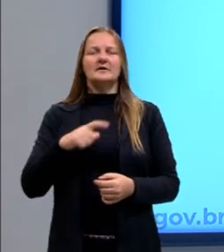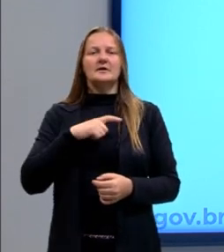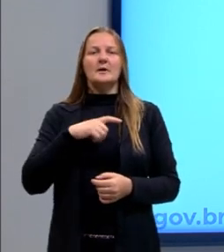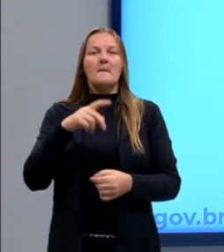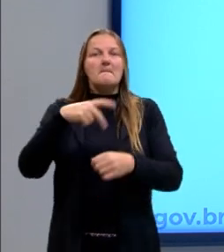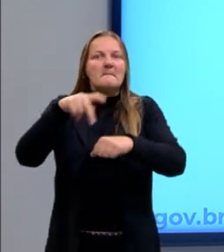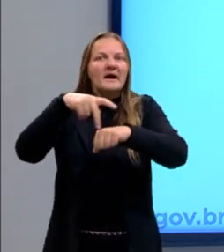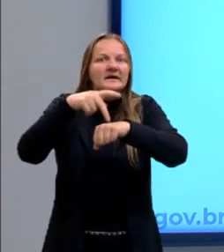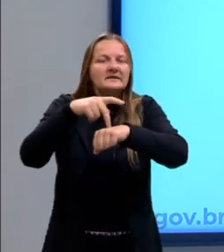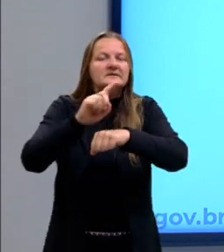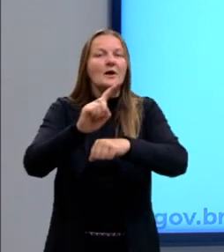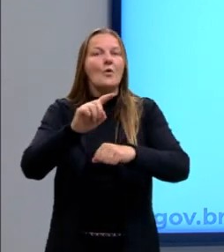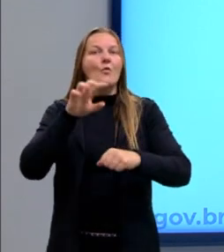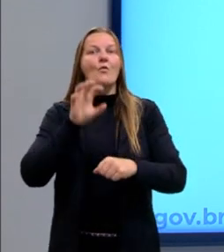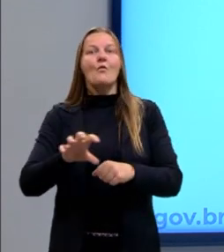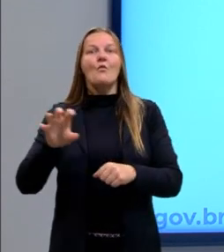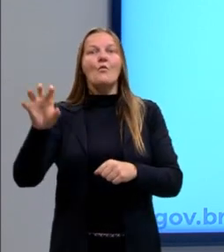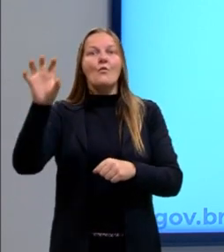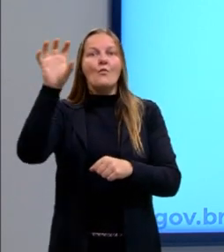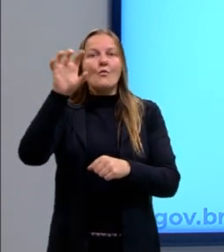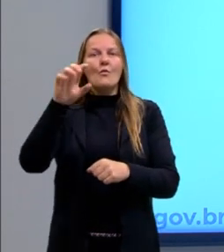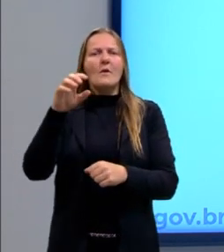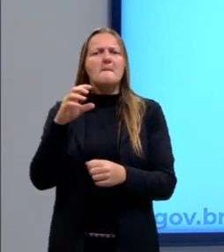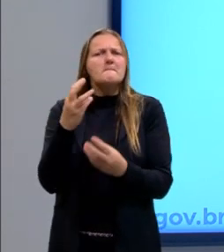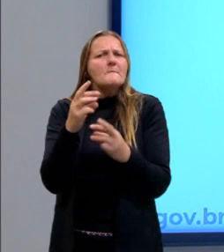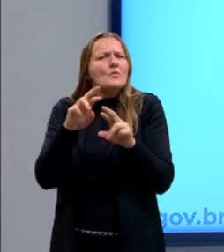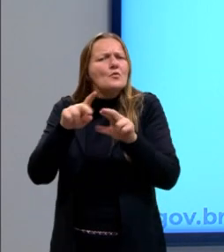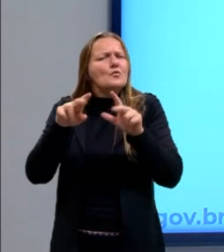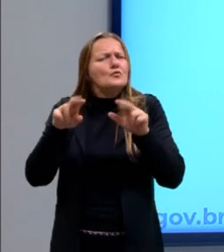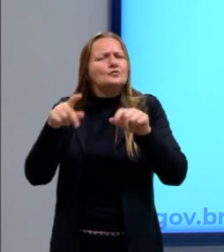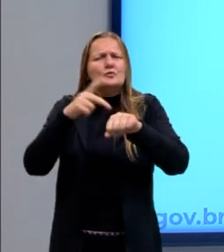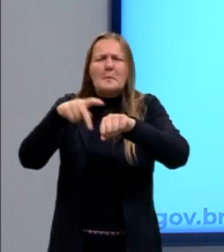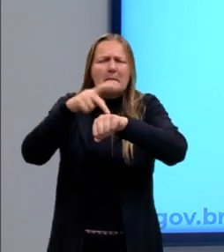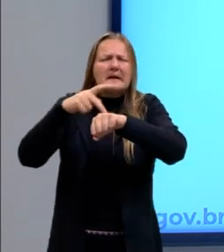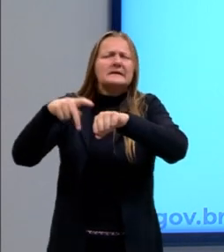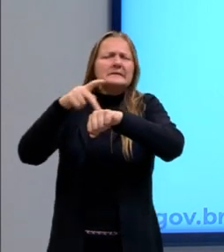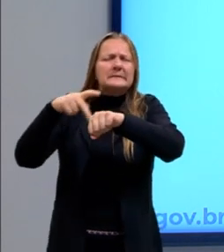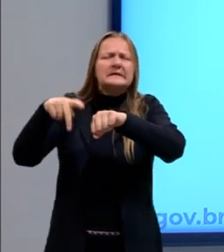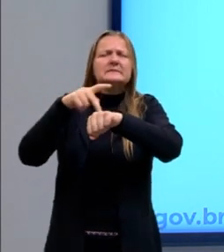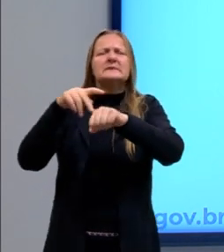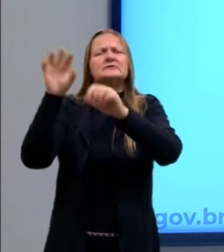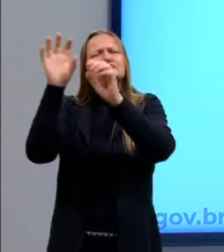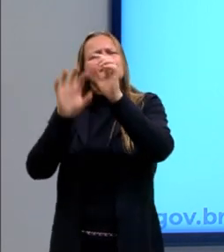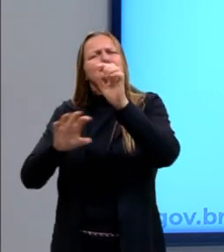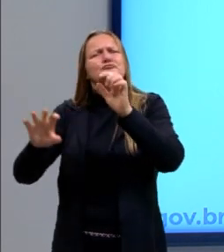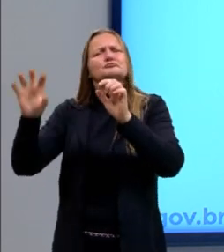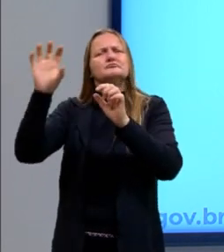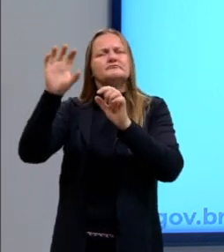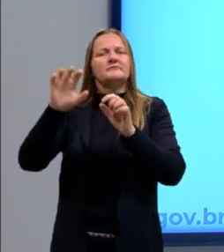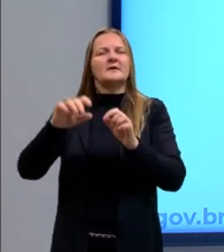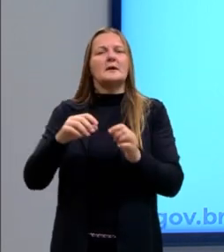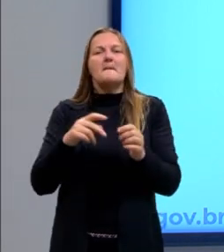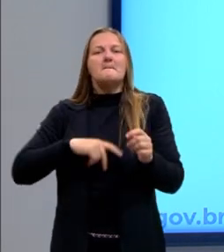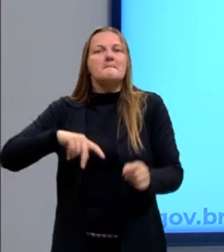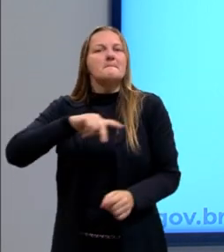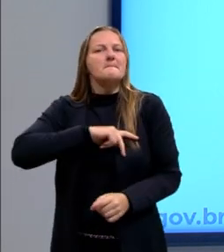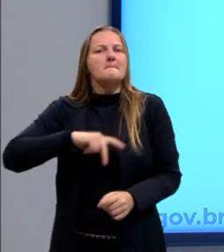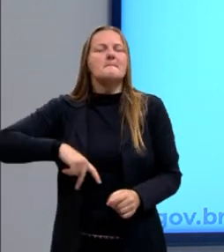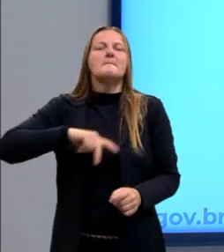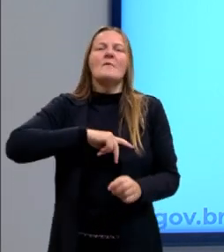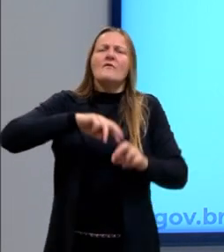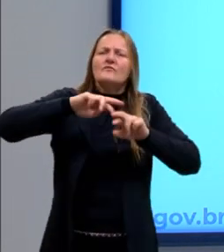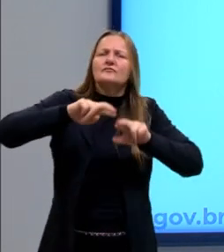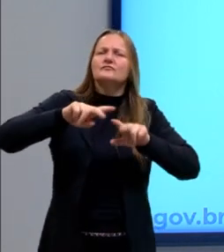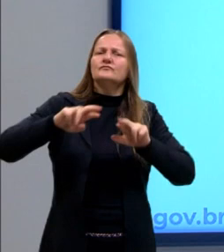país, ela é um continente enorme, muito vasto. E ela tem uma diversidade muito grande de povos. A gente pode